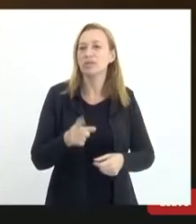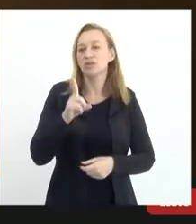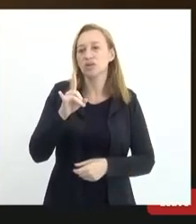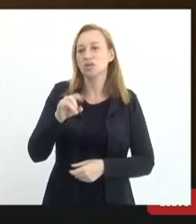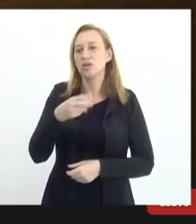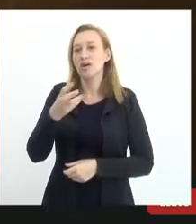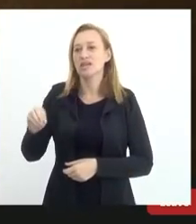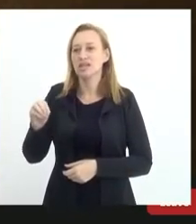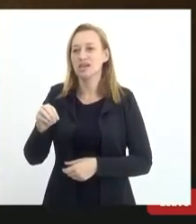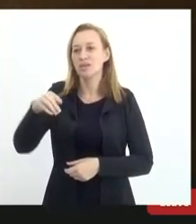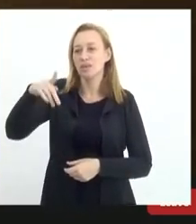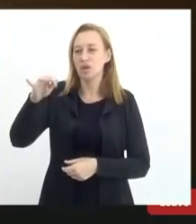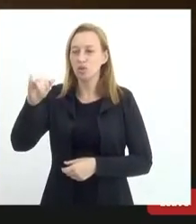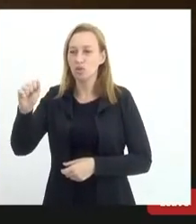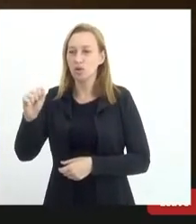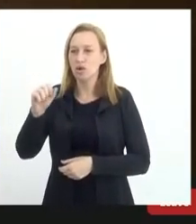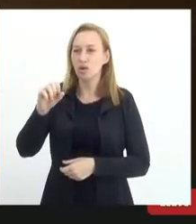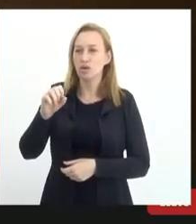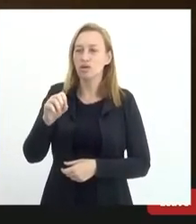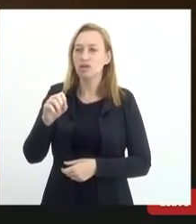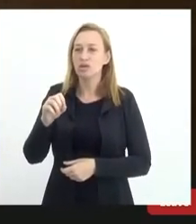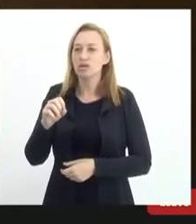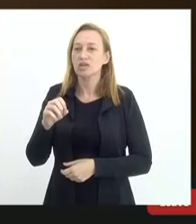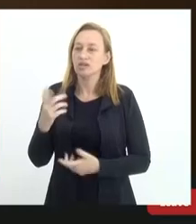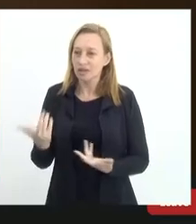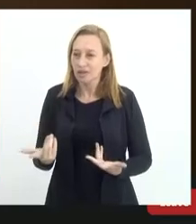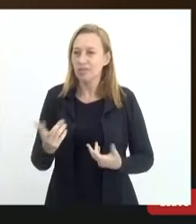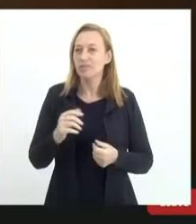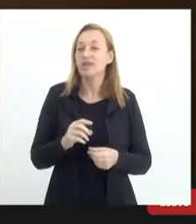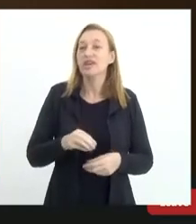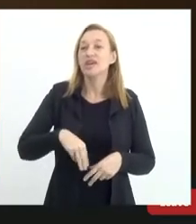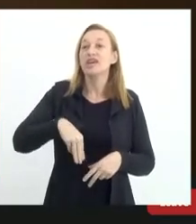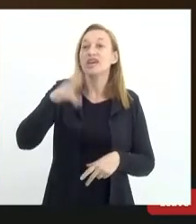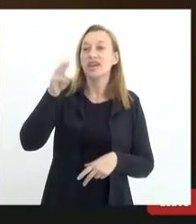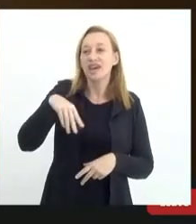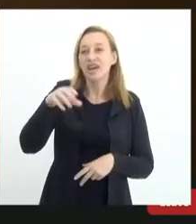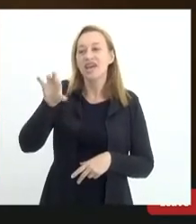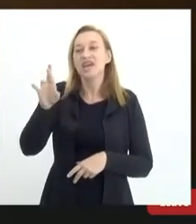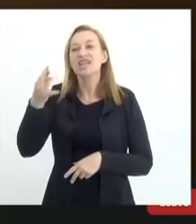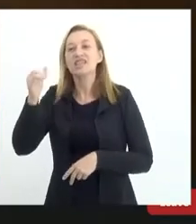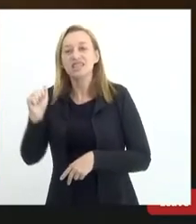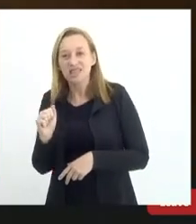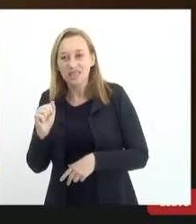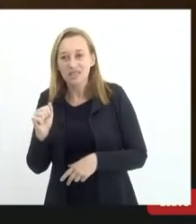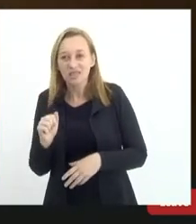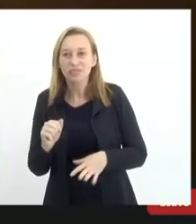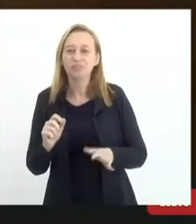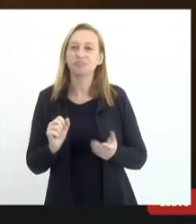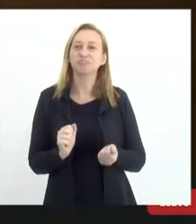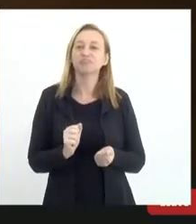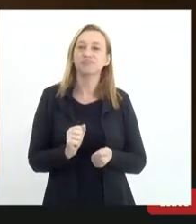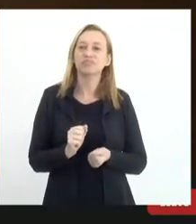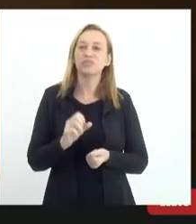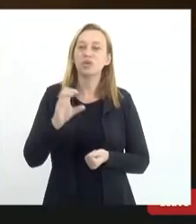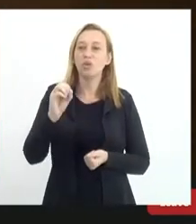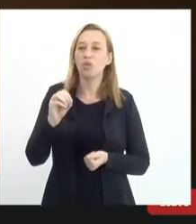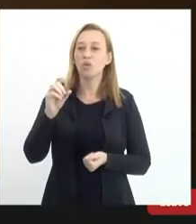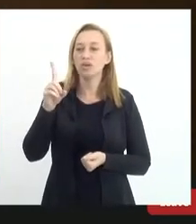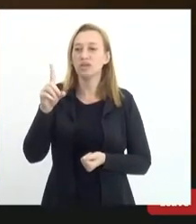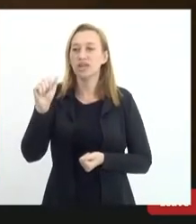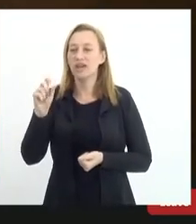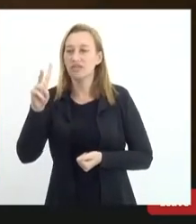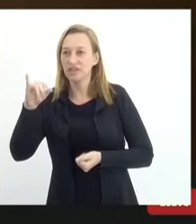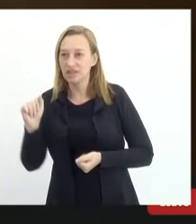cordona umbilical. Mas quem é Cristina e o que é o Davida? O Davida é uma associação sem